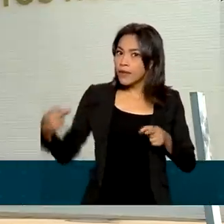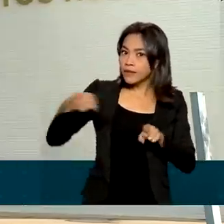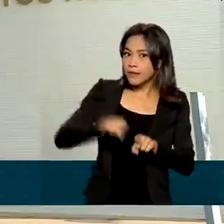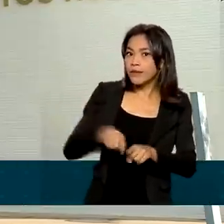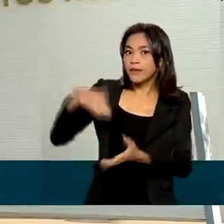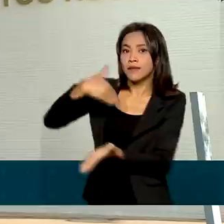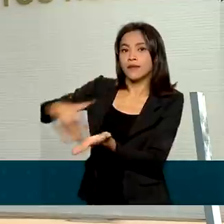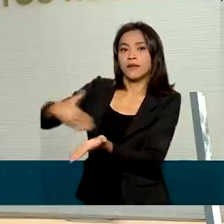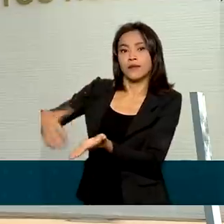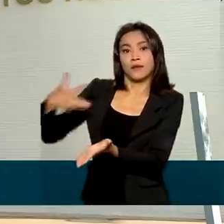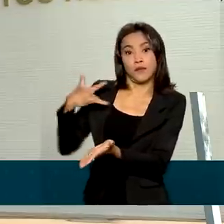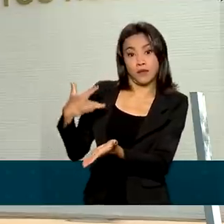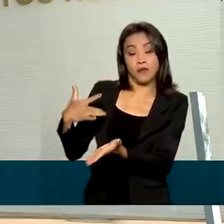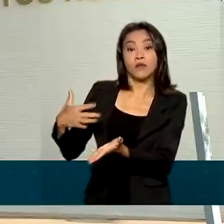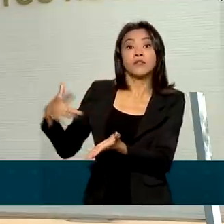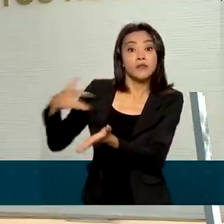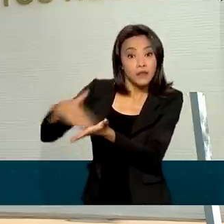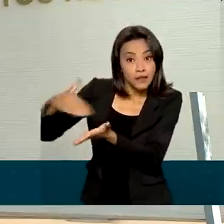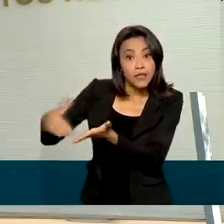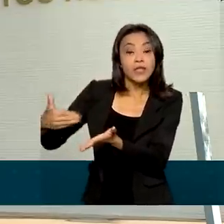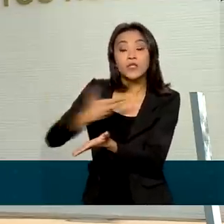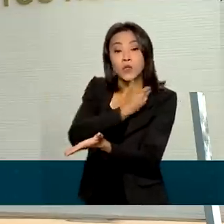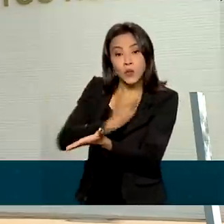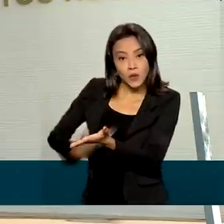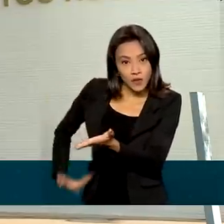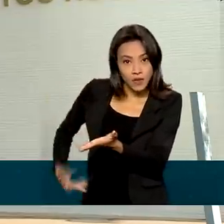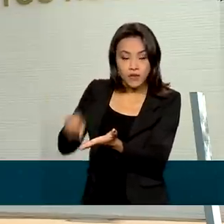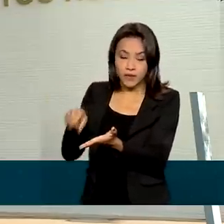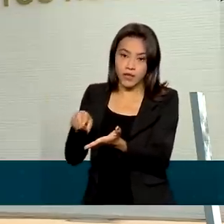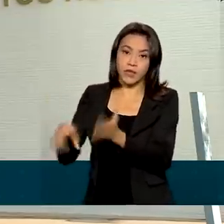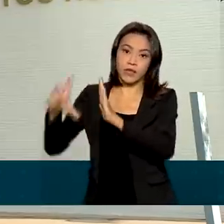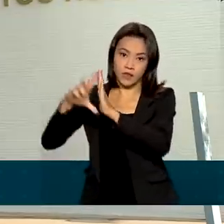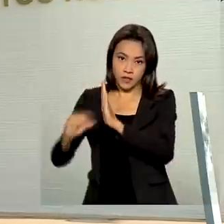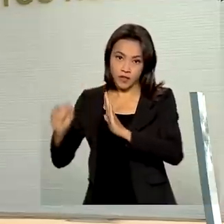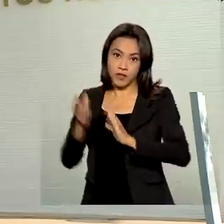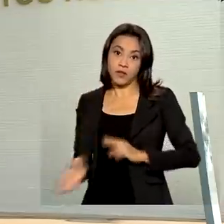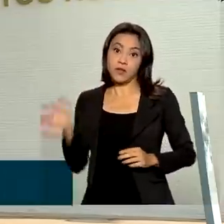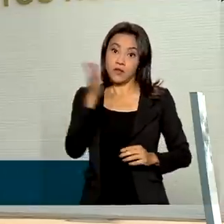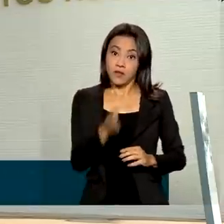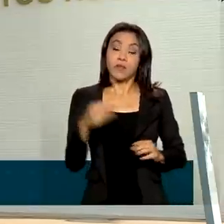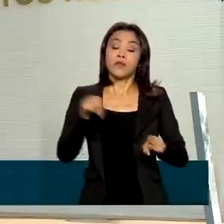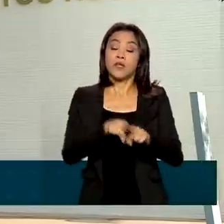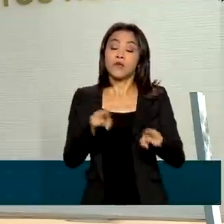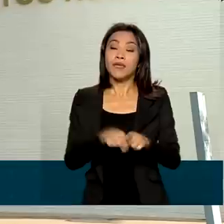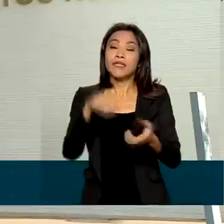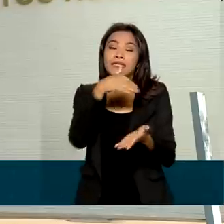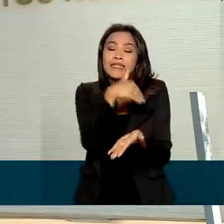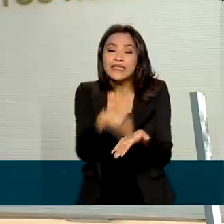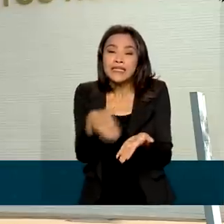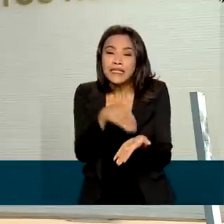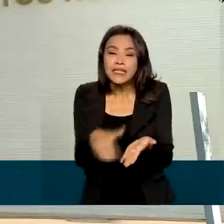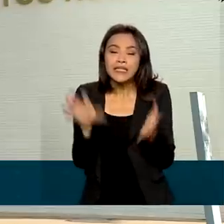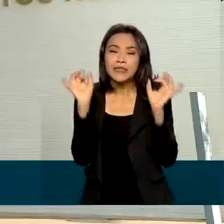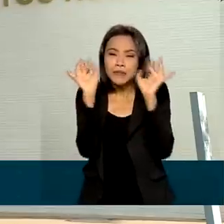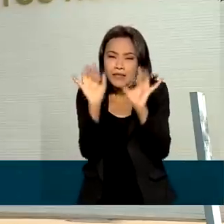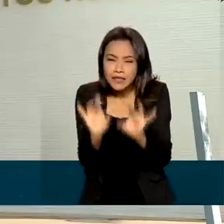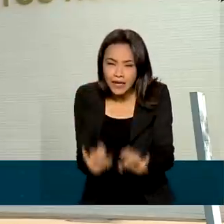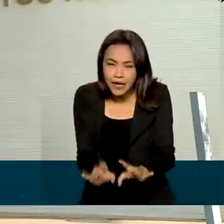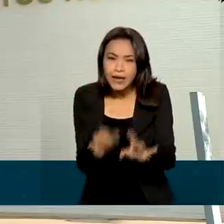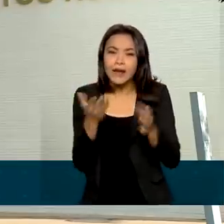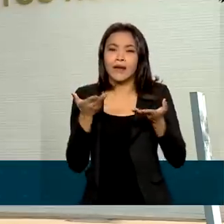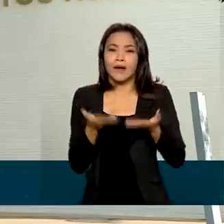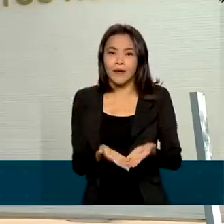Secretaria de Governo da Presidência da República por meio da Secretaria Especial de Articulação Social e da